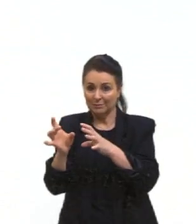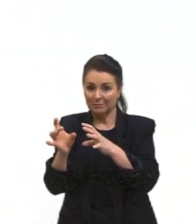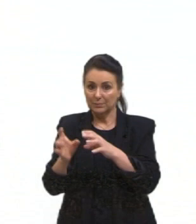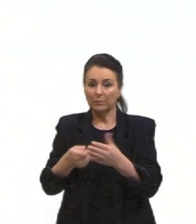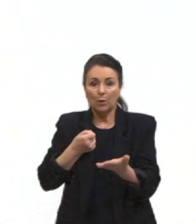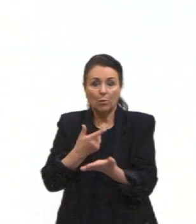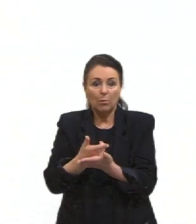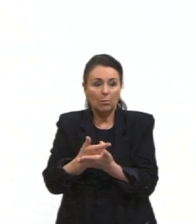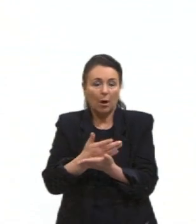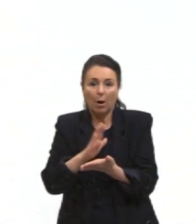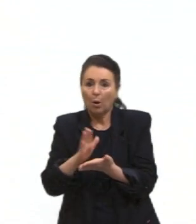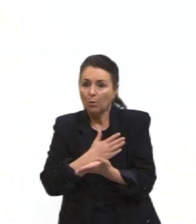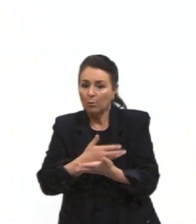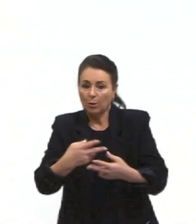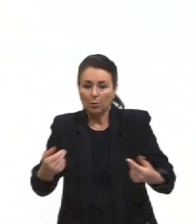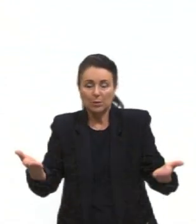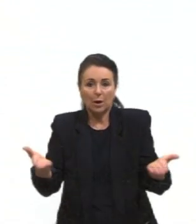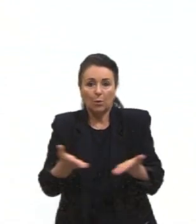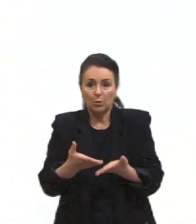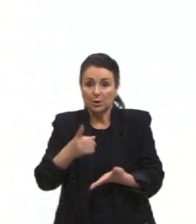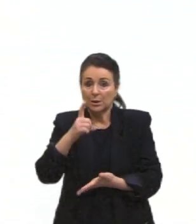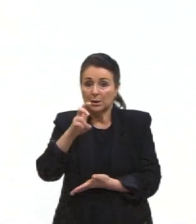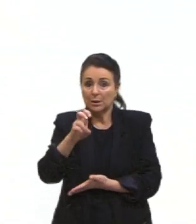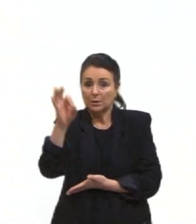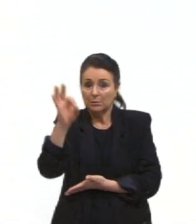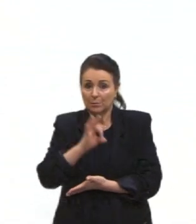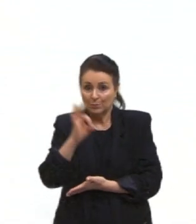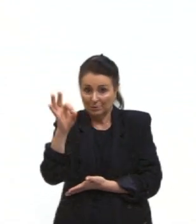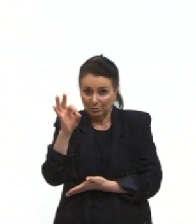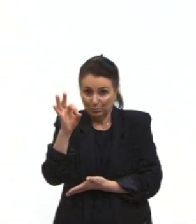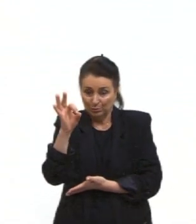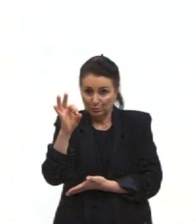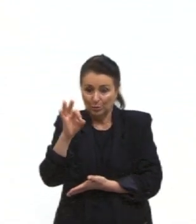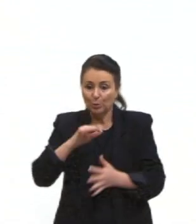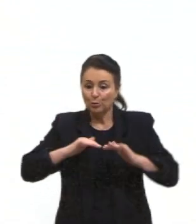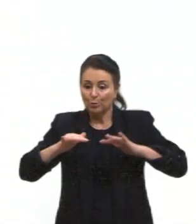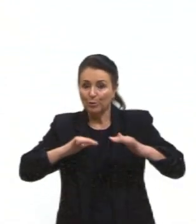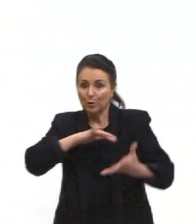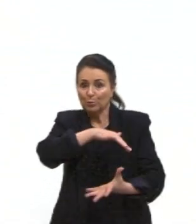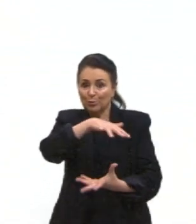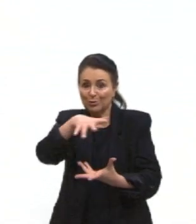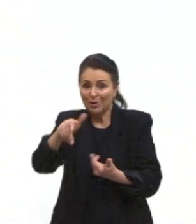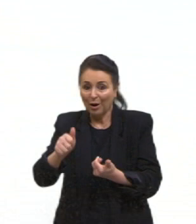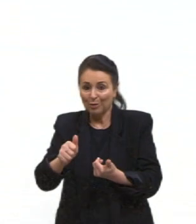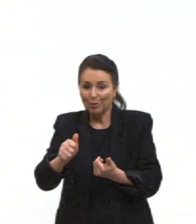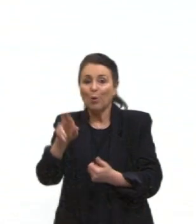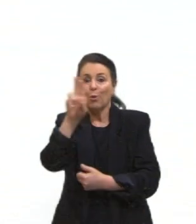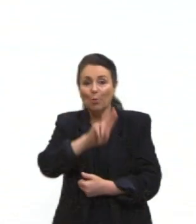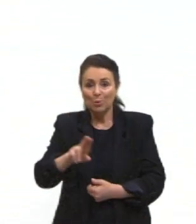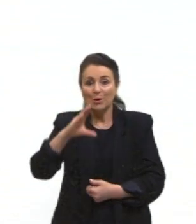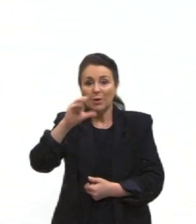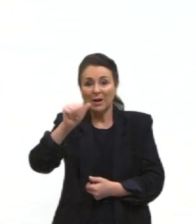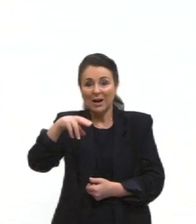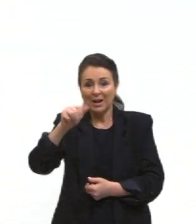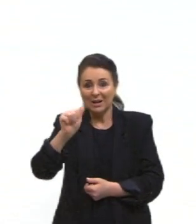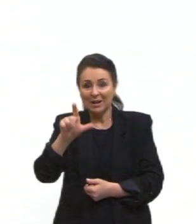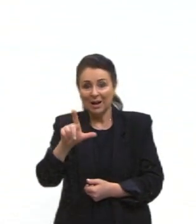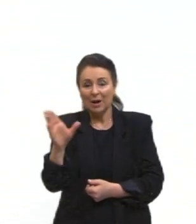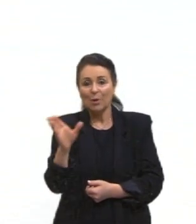comprar alguma coisa, hoje, 15% do que se compra, né, do movimento mundial, passa pelo canal de Suez, tá? E ele,